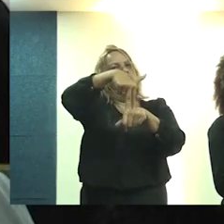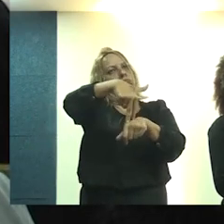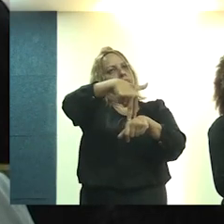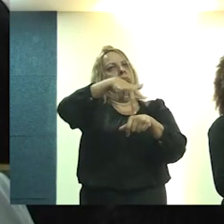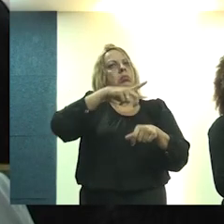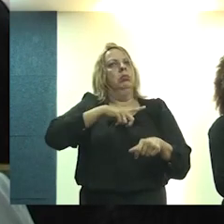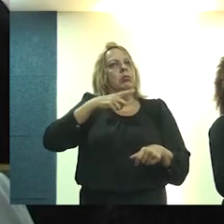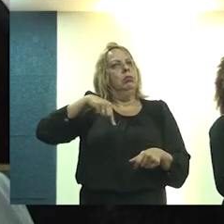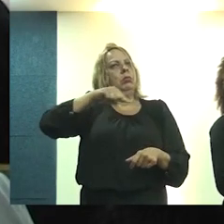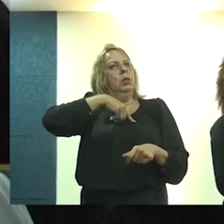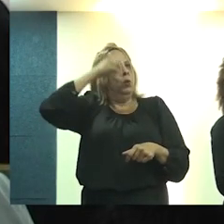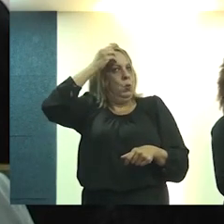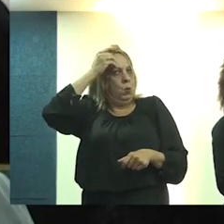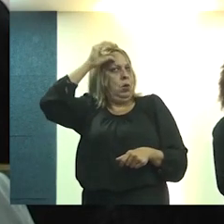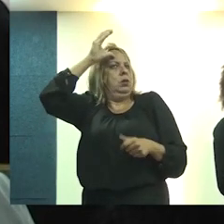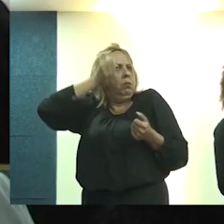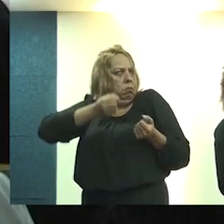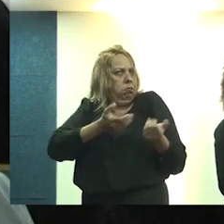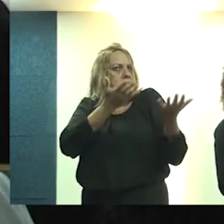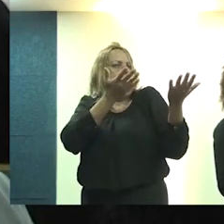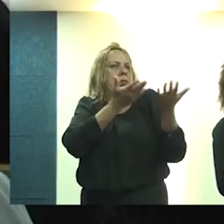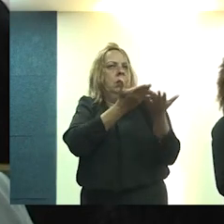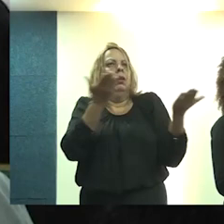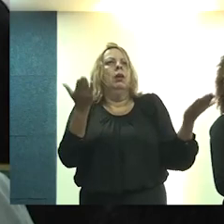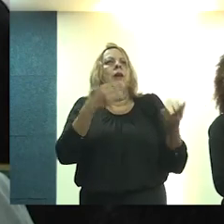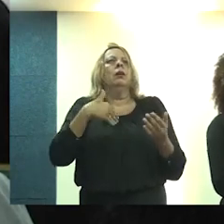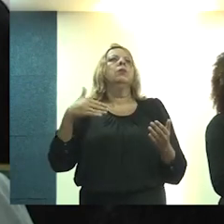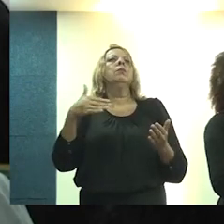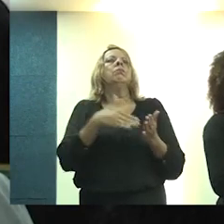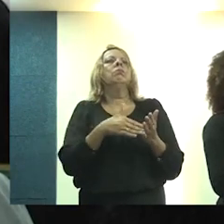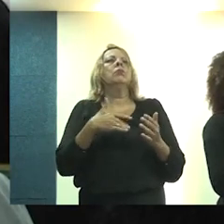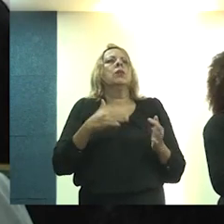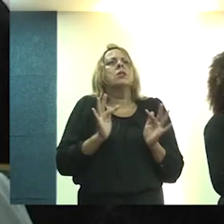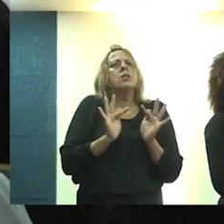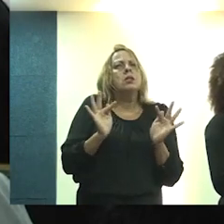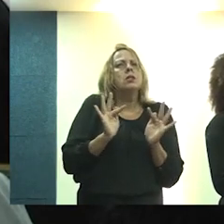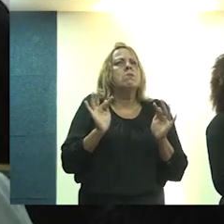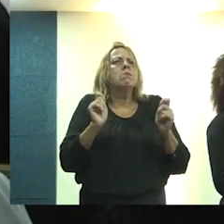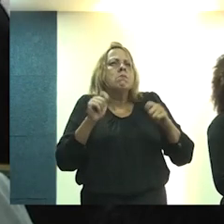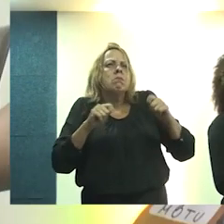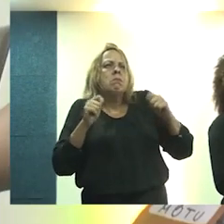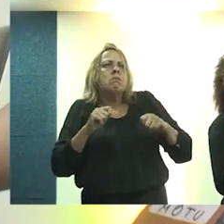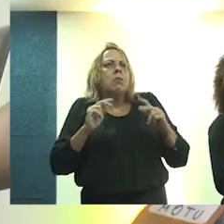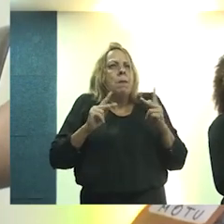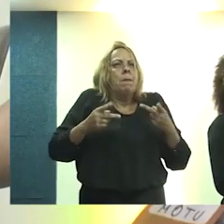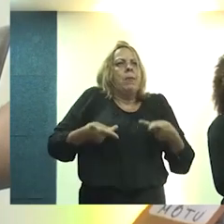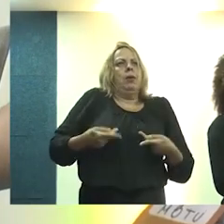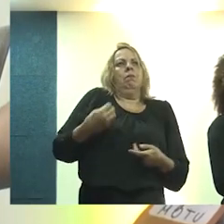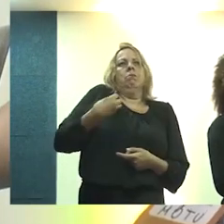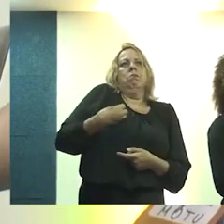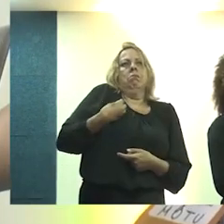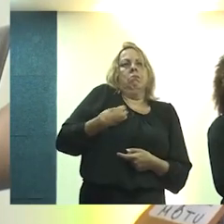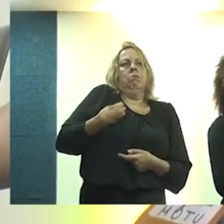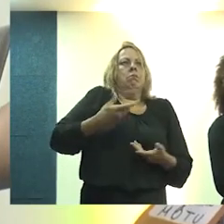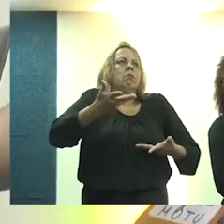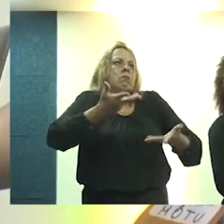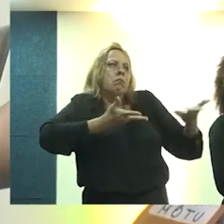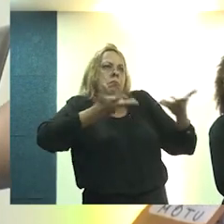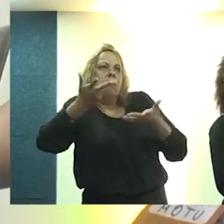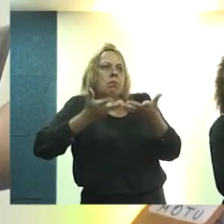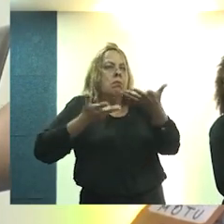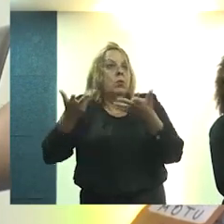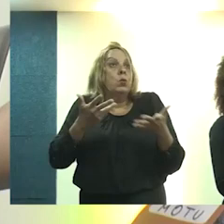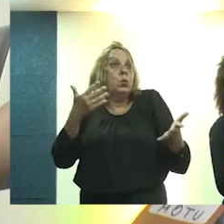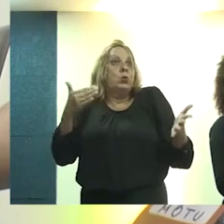colocando o nosso conhecimento à disposição, com toda a humildade, e de forma humana e participativa, com todos os